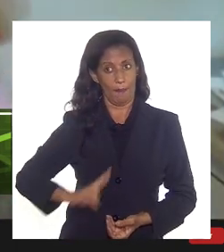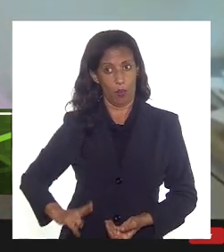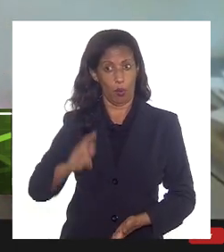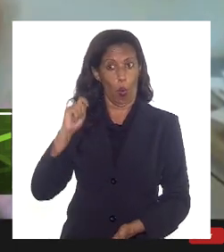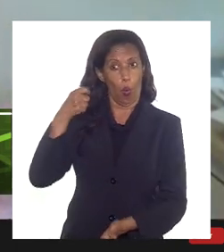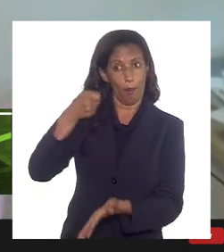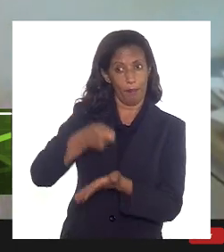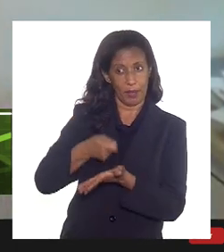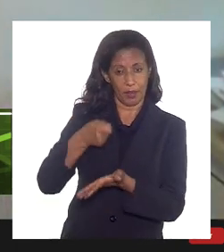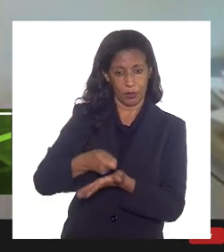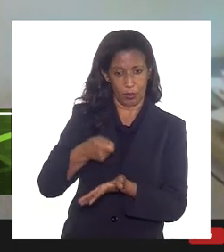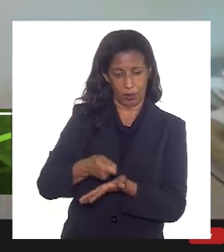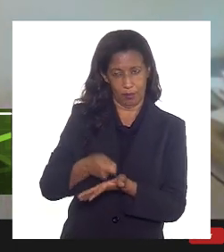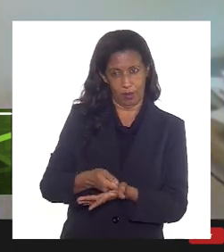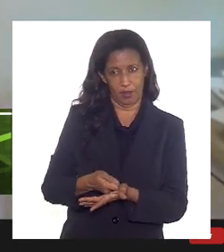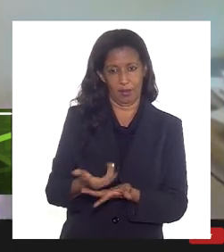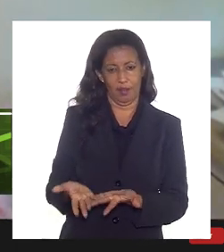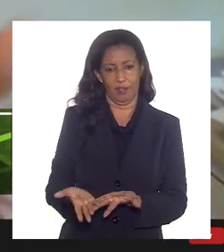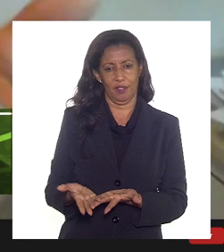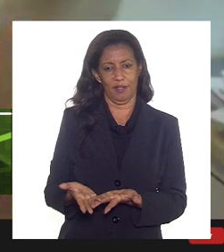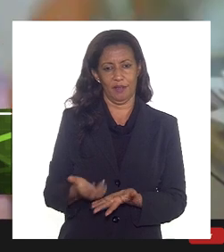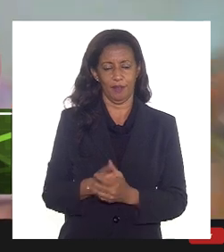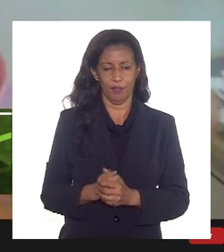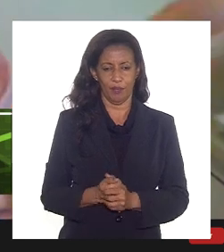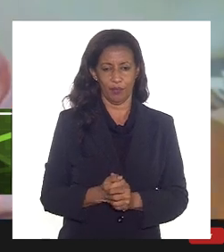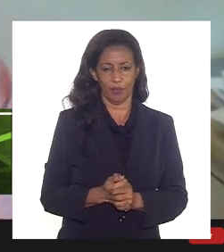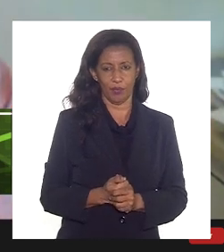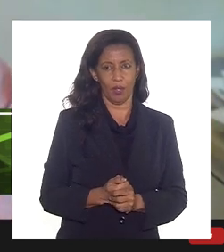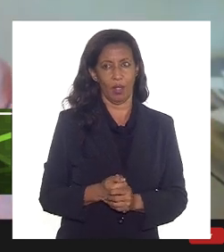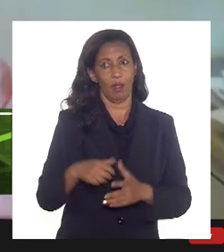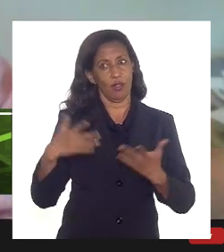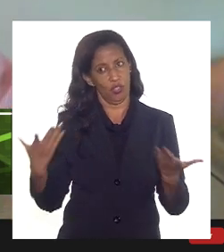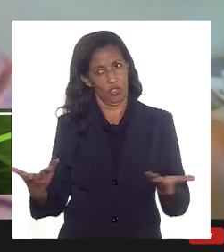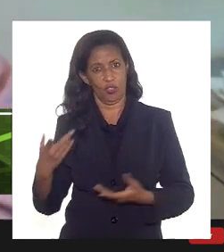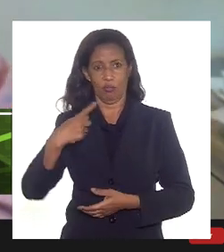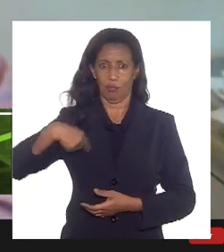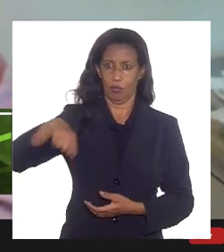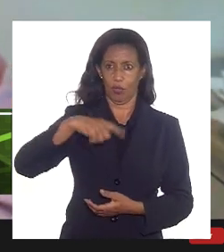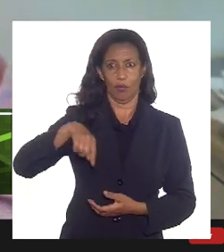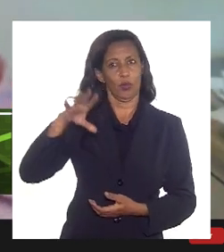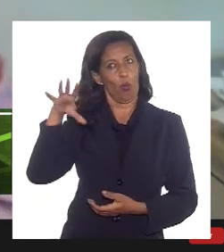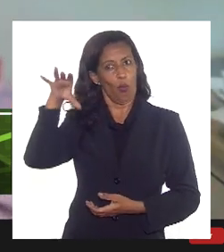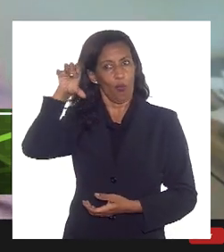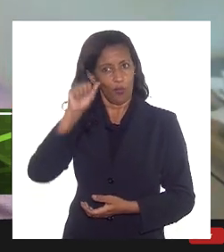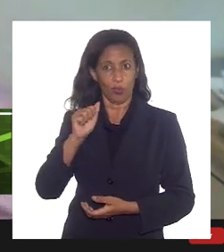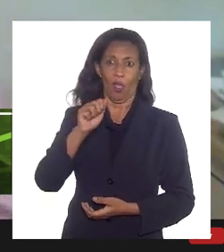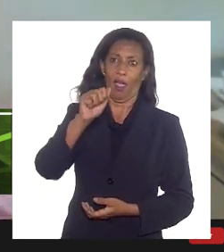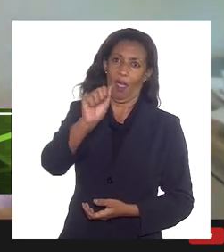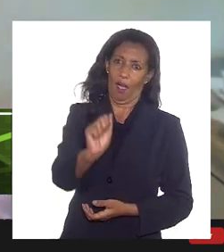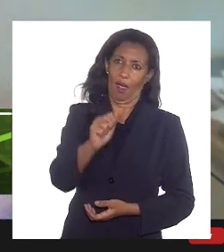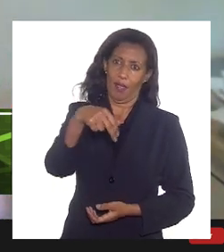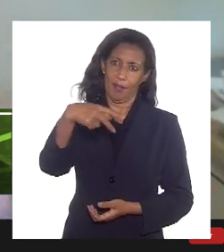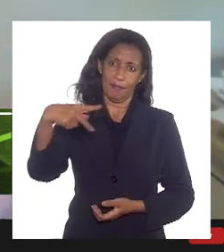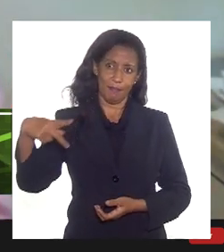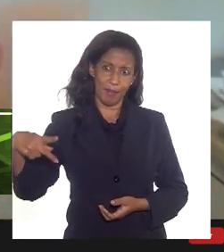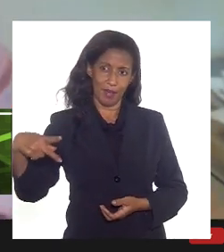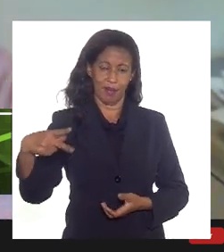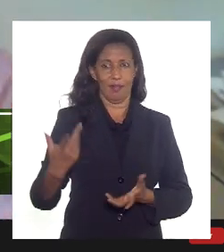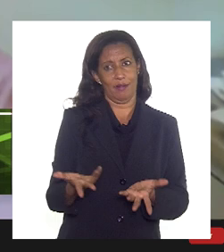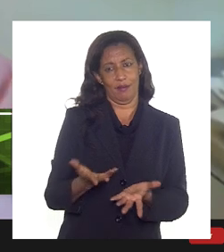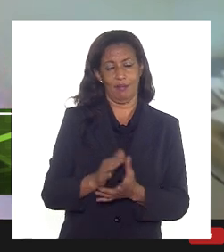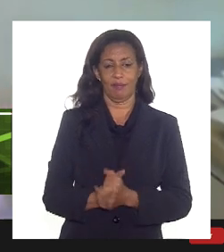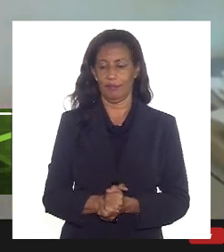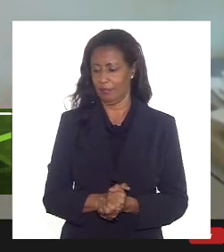obrigatório necessariamente, o órgão técnico que será ouvido será a ANP. Não é que a ANP, mas será